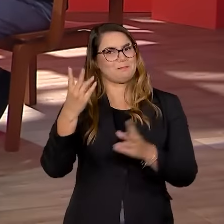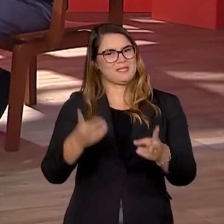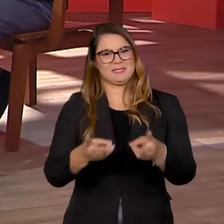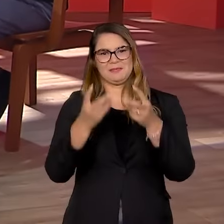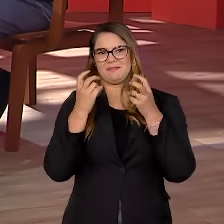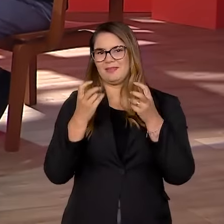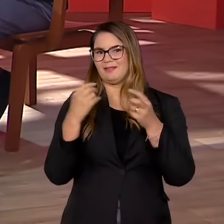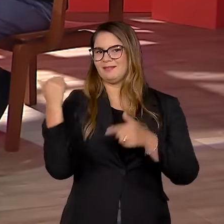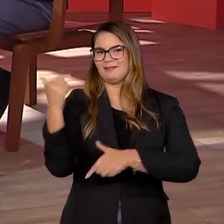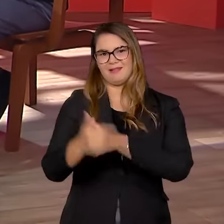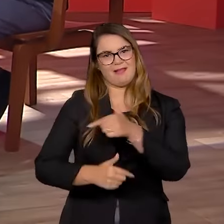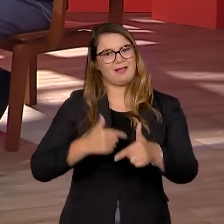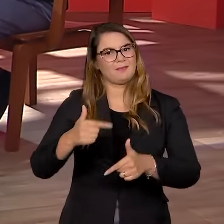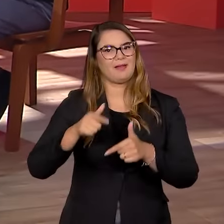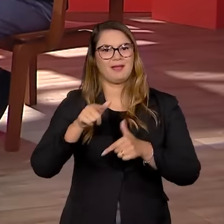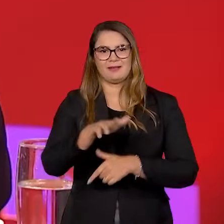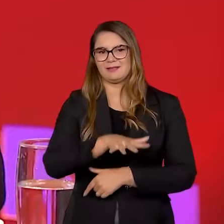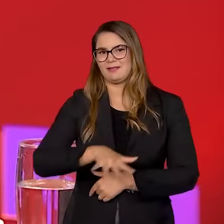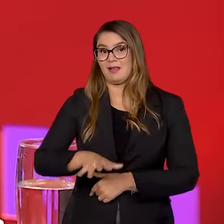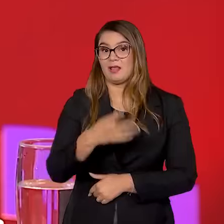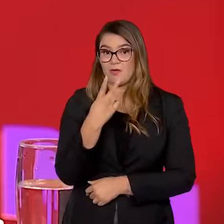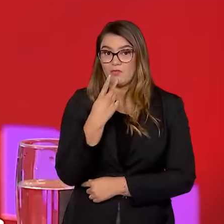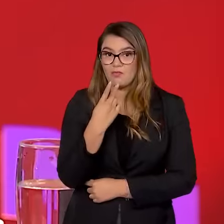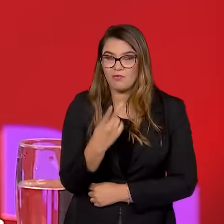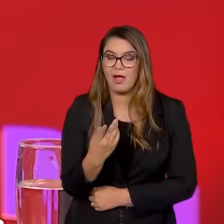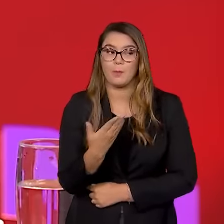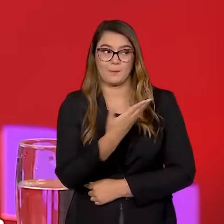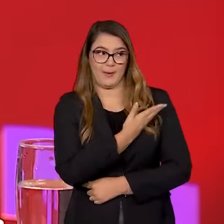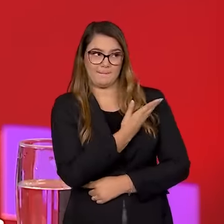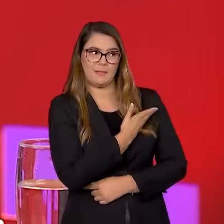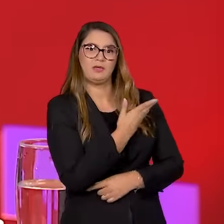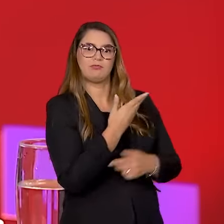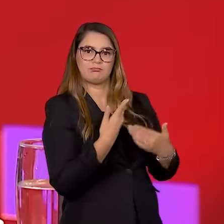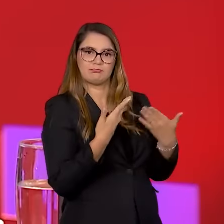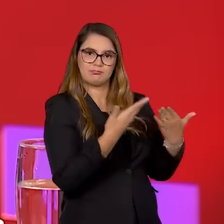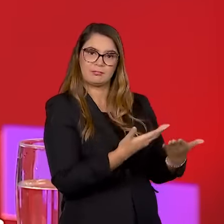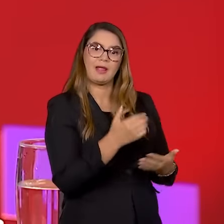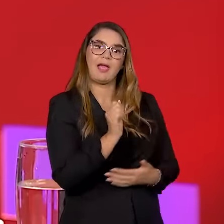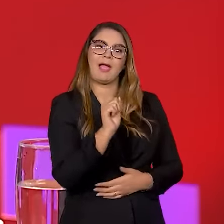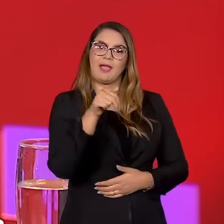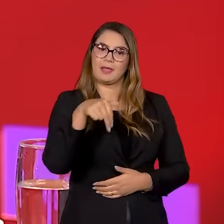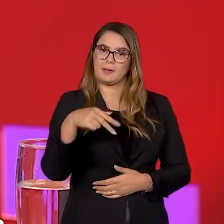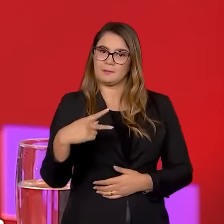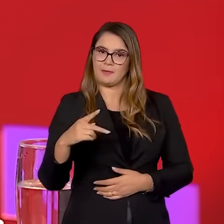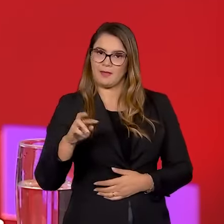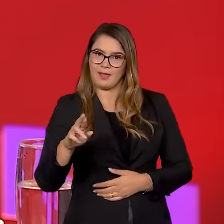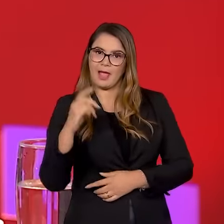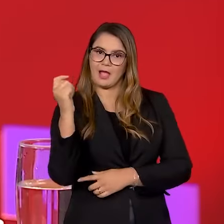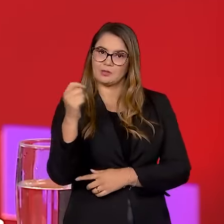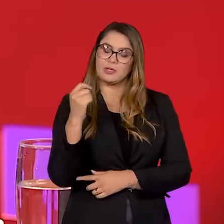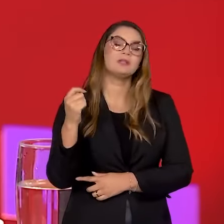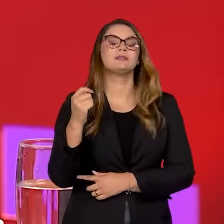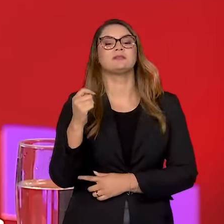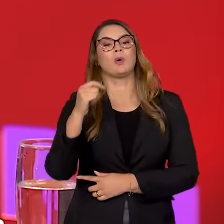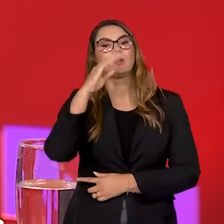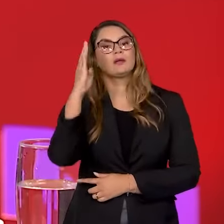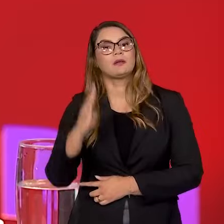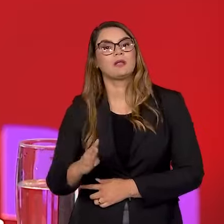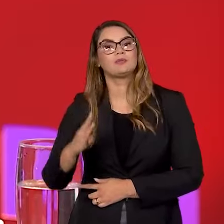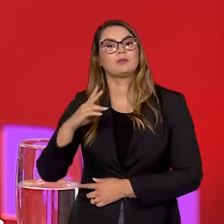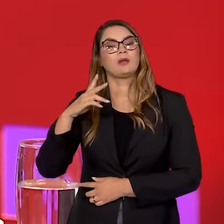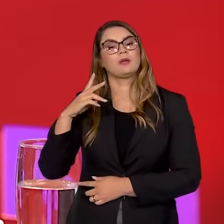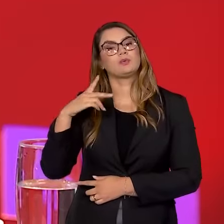é importante a gente trabalhar nessa dimensão. tenho dito para colegas, inclusive, da NPR, que é a Associação Nacional dos Procuradores da República,